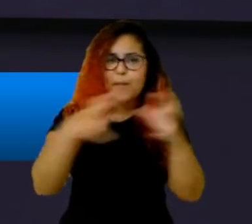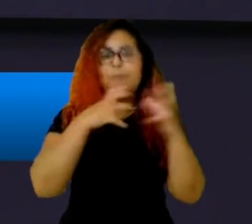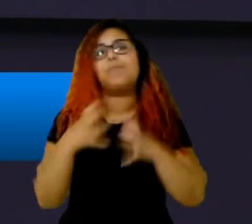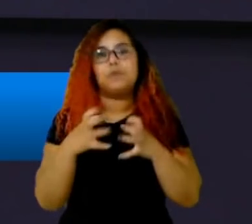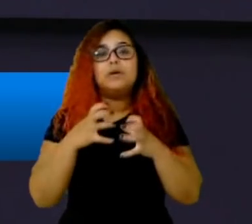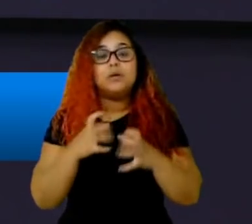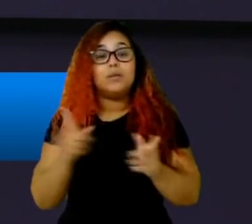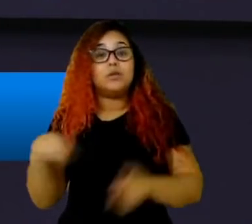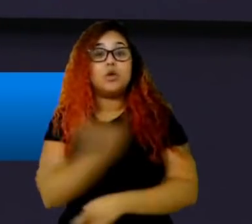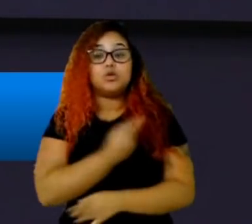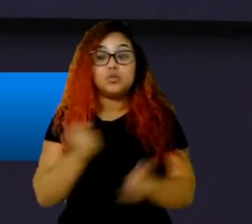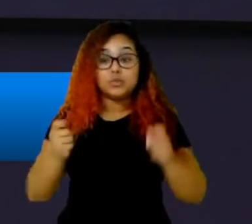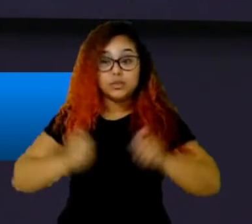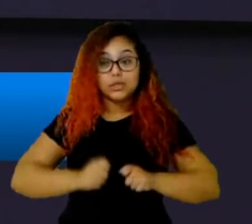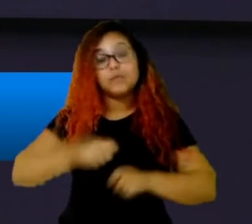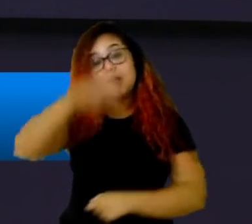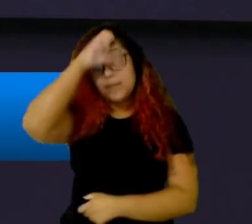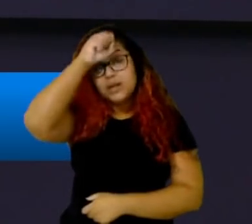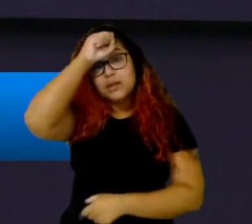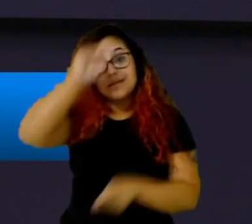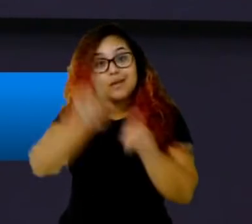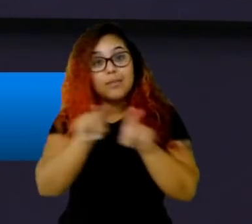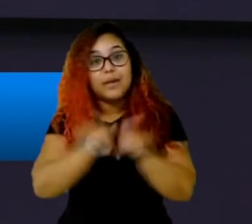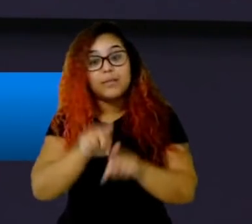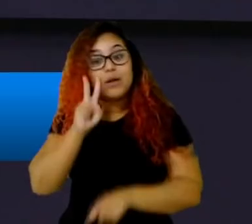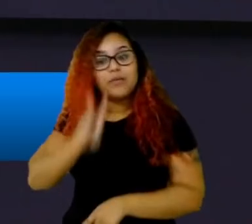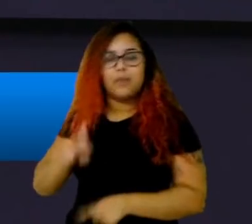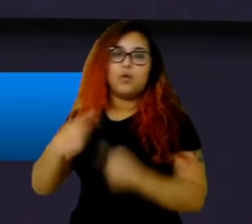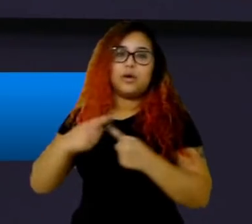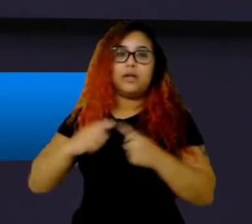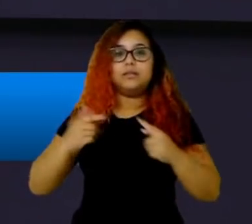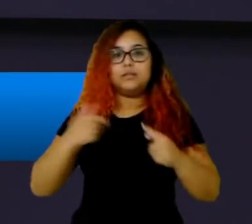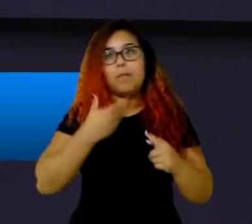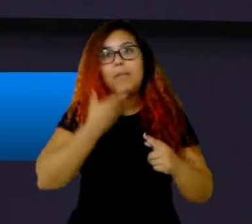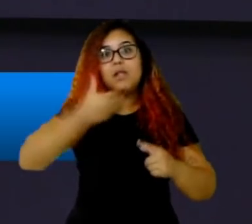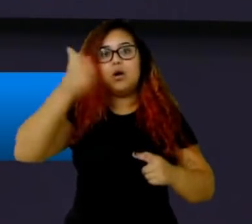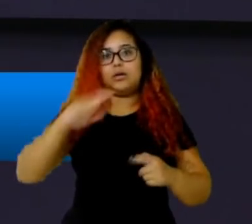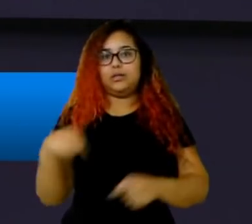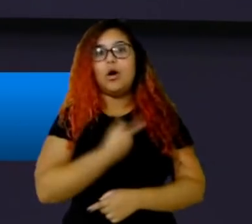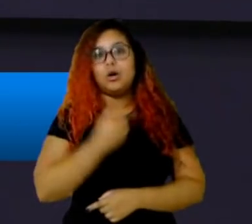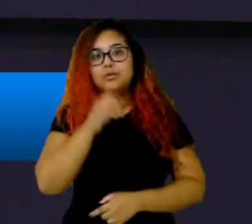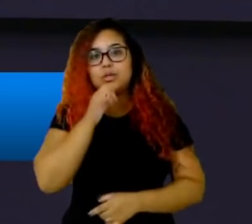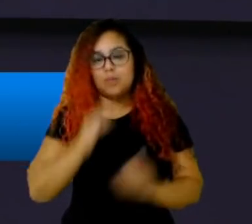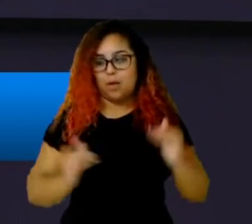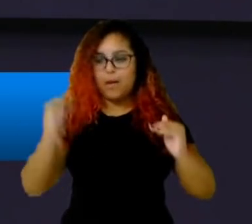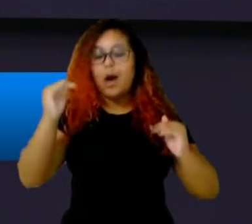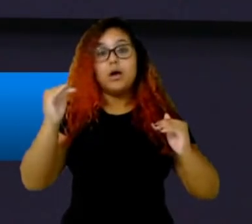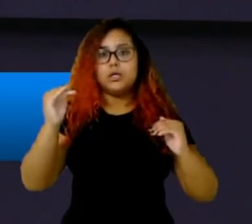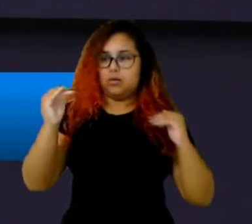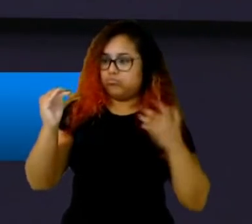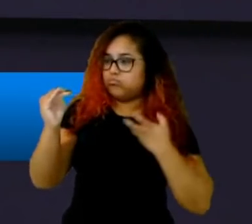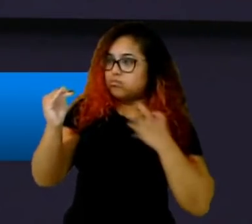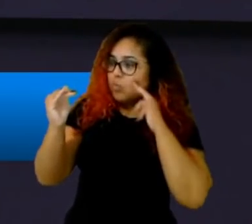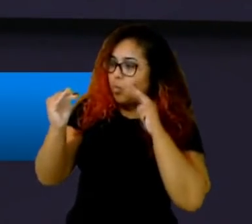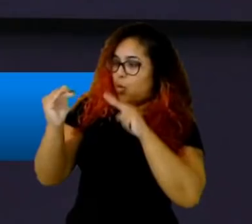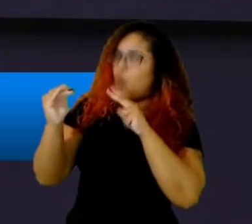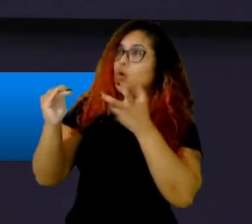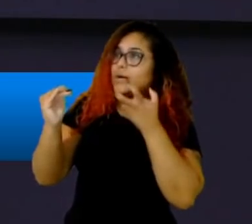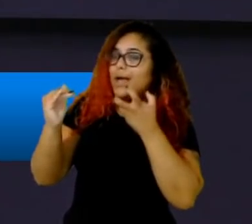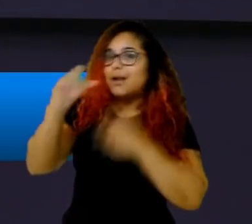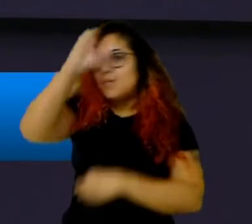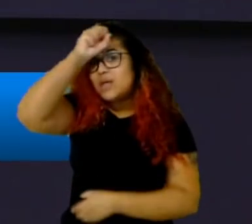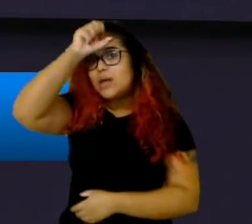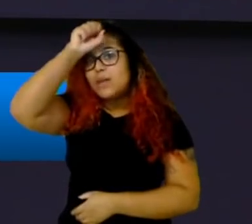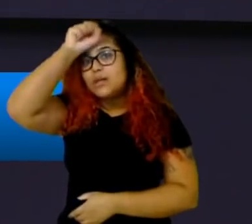aprender um pouco com quem é melhor que a gente vamos dizer assim, né, eu acho que a gente até o final do campeonato a gente vai evoluir bastante eu ainda acho que o nosso time não é